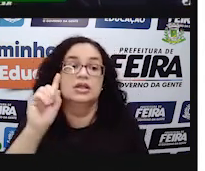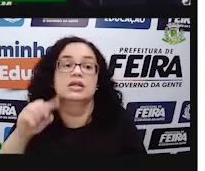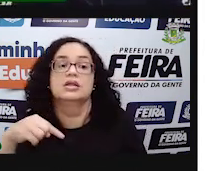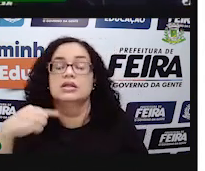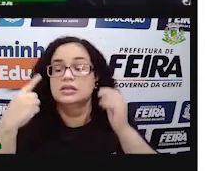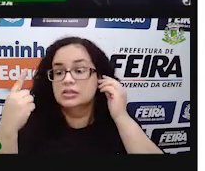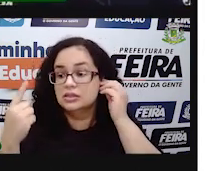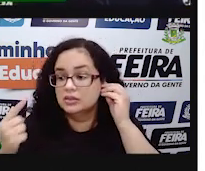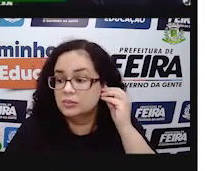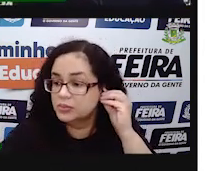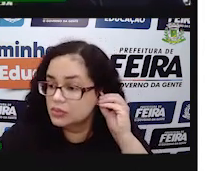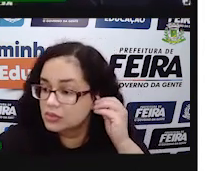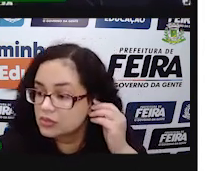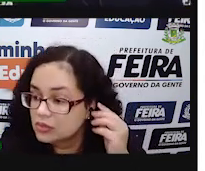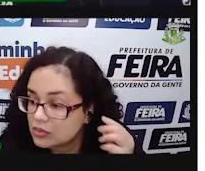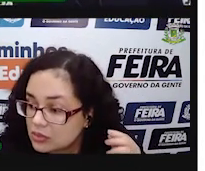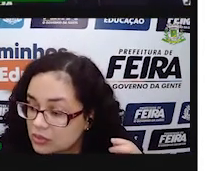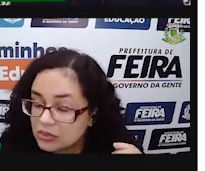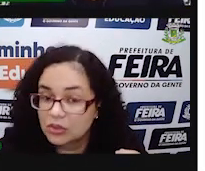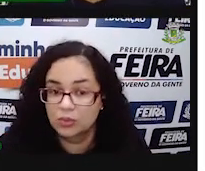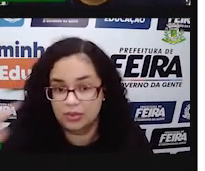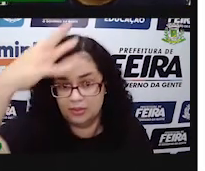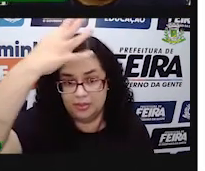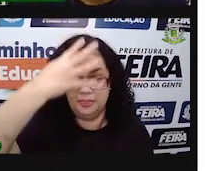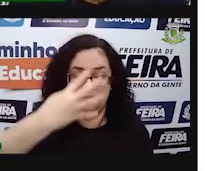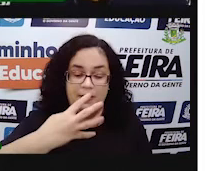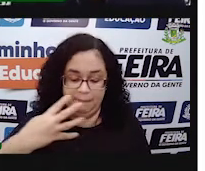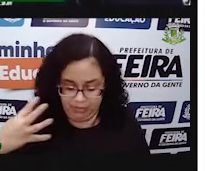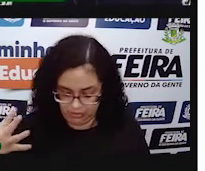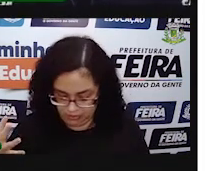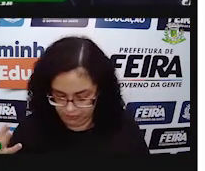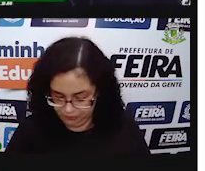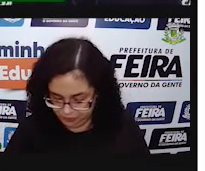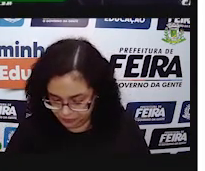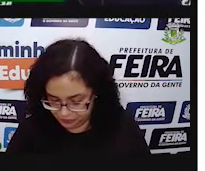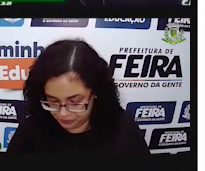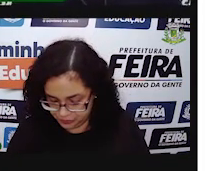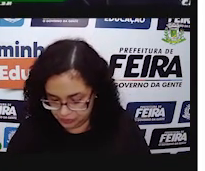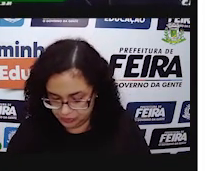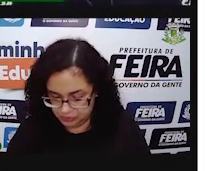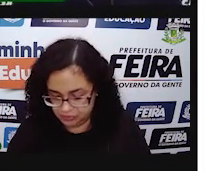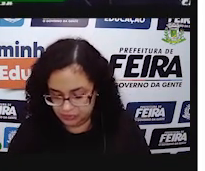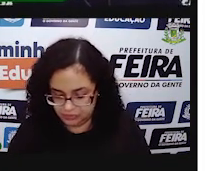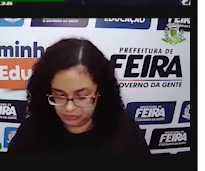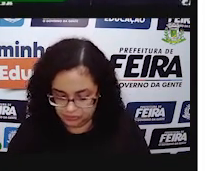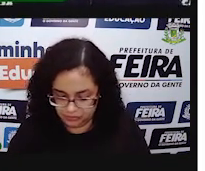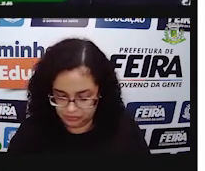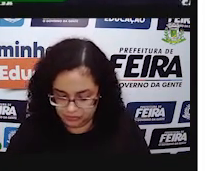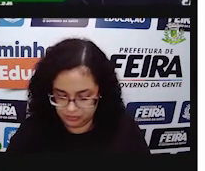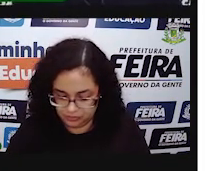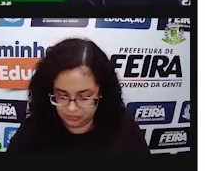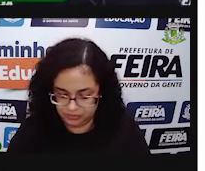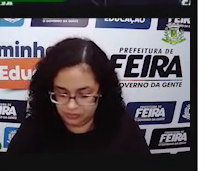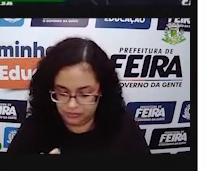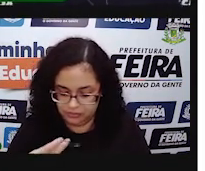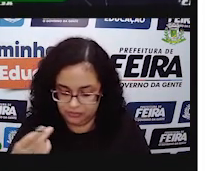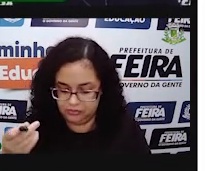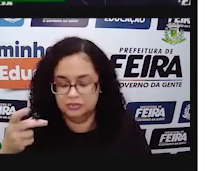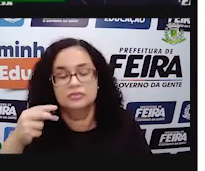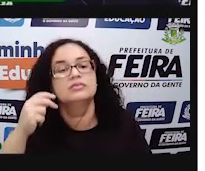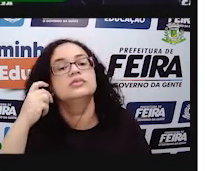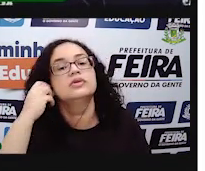informações. E depois que você colocar isso numa tabela... Deixa eu voltar aqui. Opa!